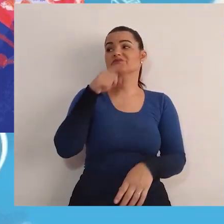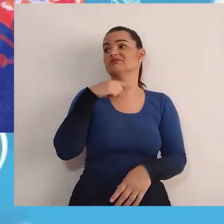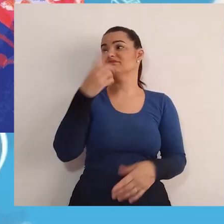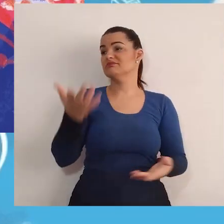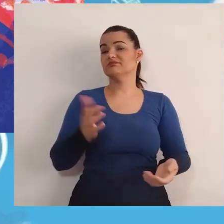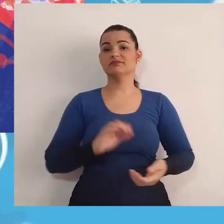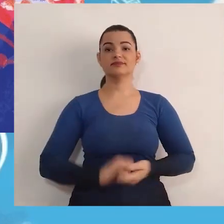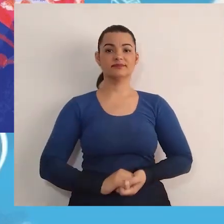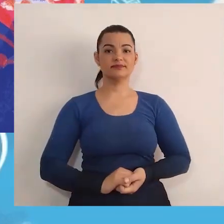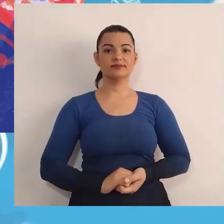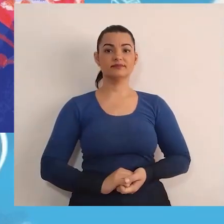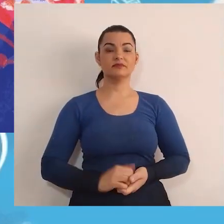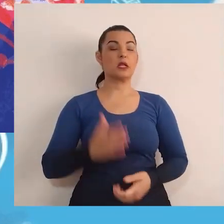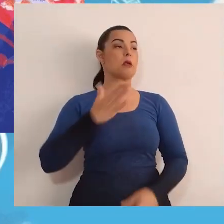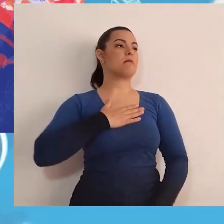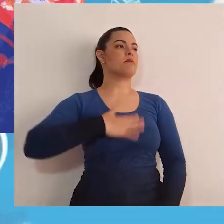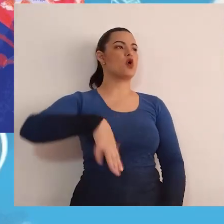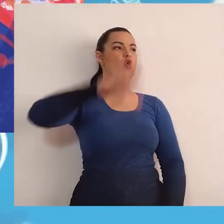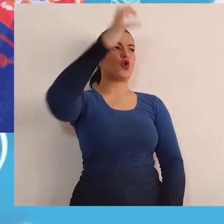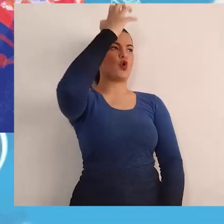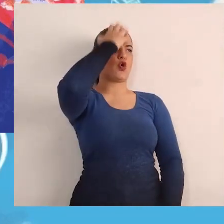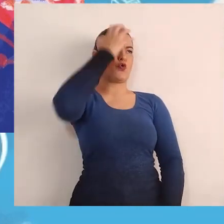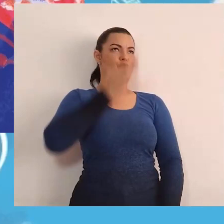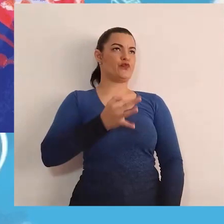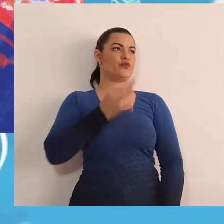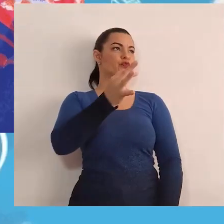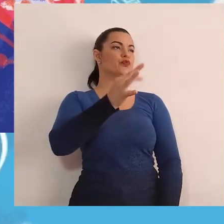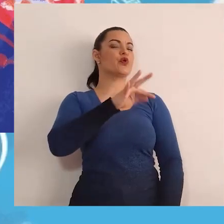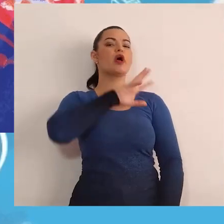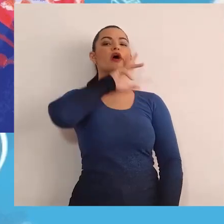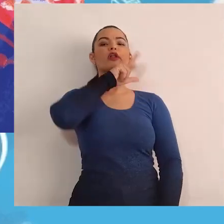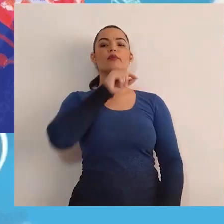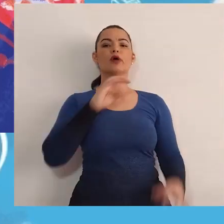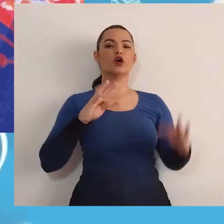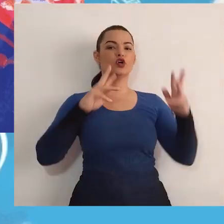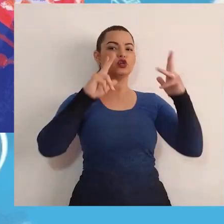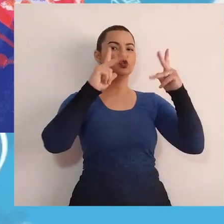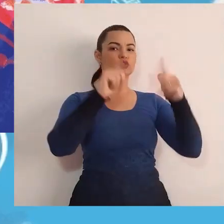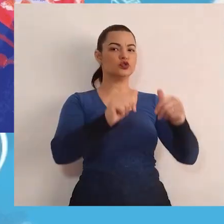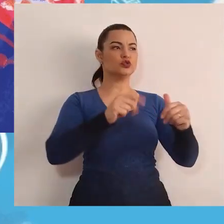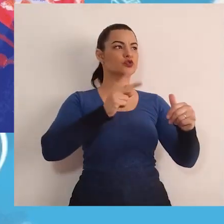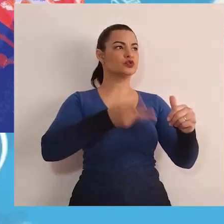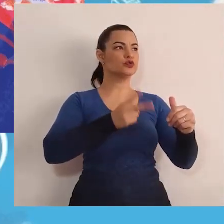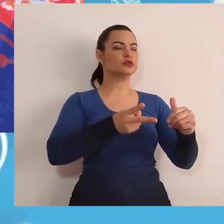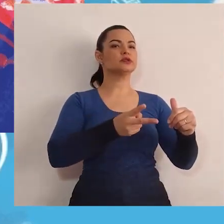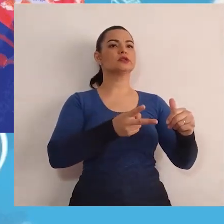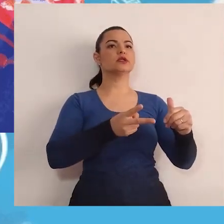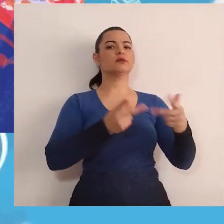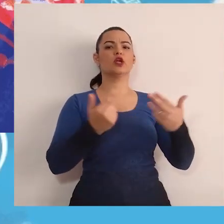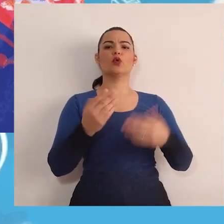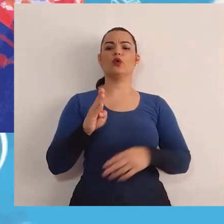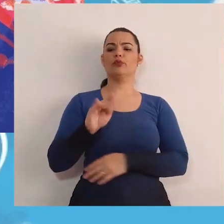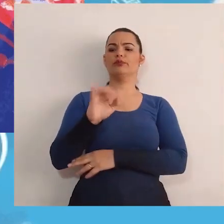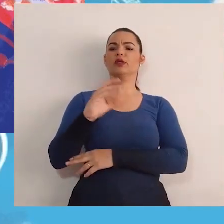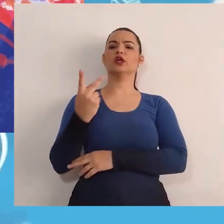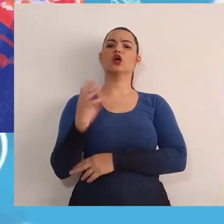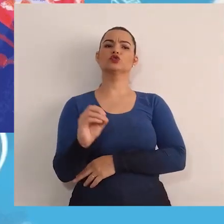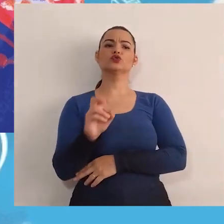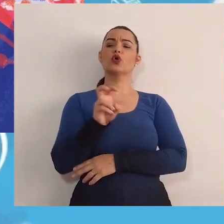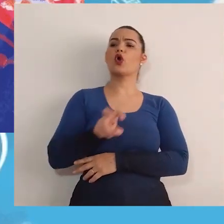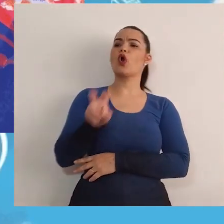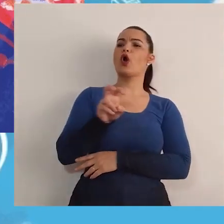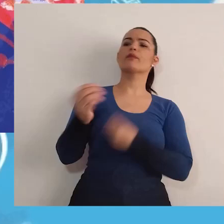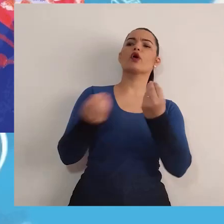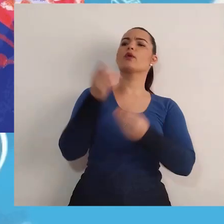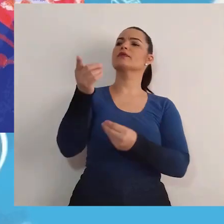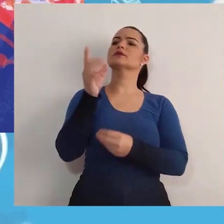No meu reinado, todo animal sempre foi tratado como um bicho. Cobra, como você resolveria